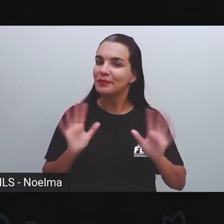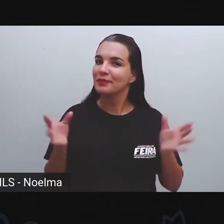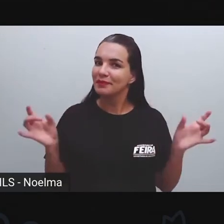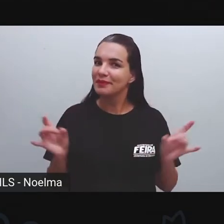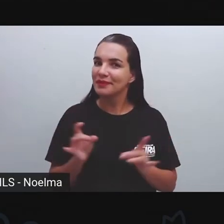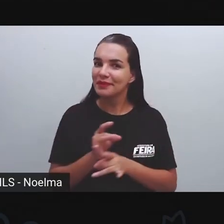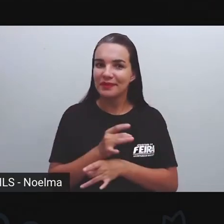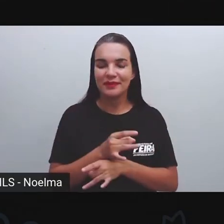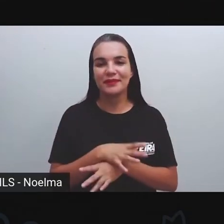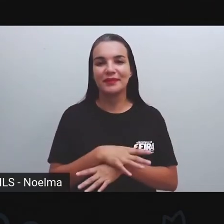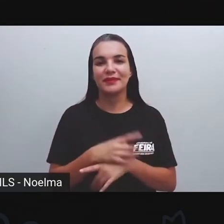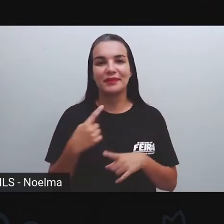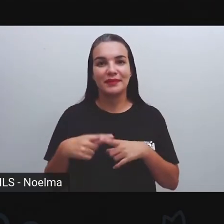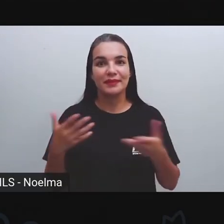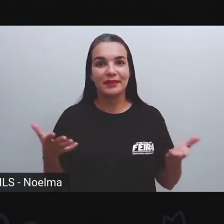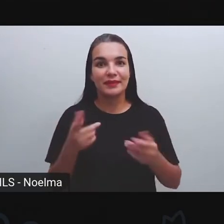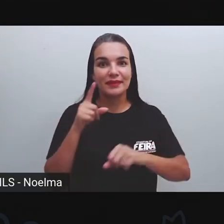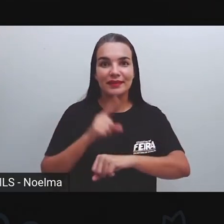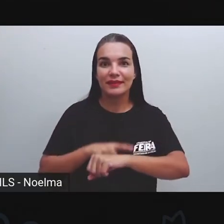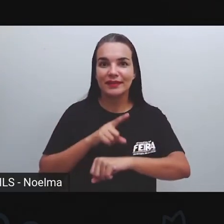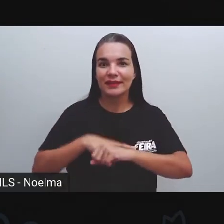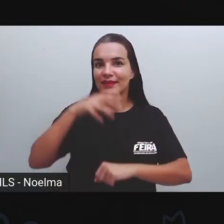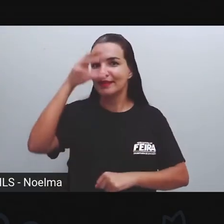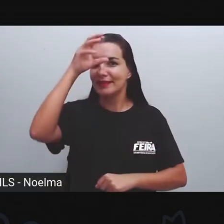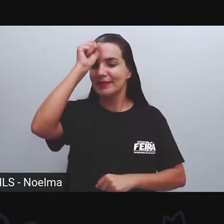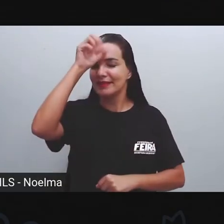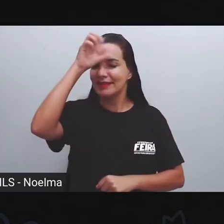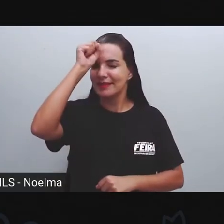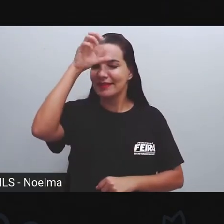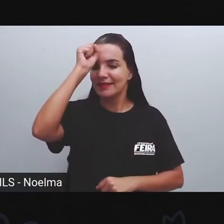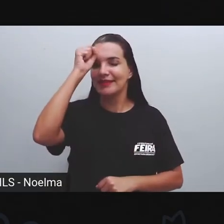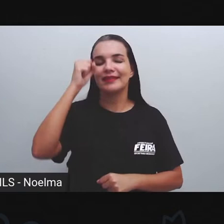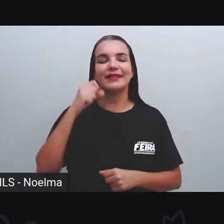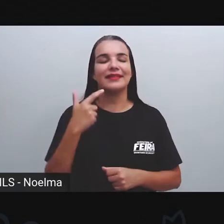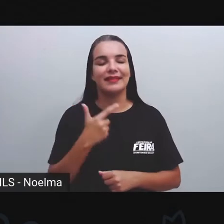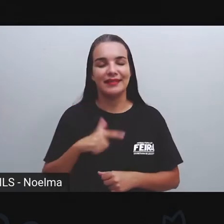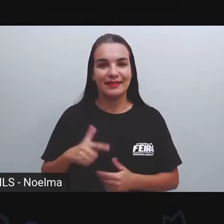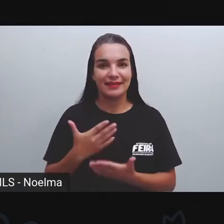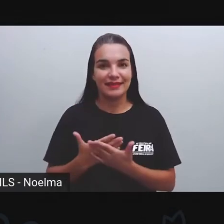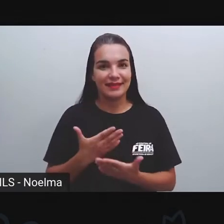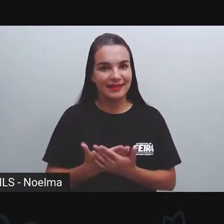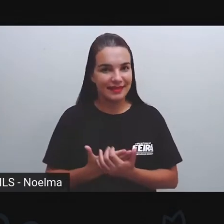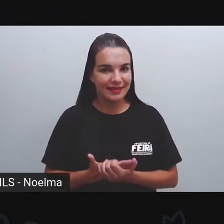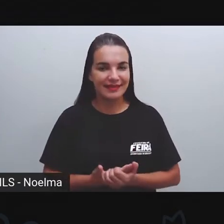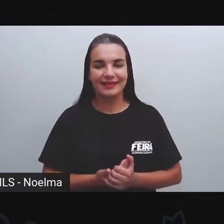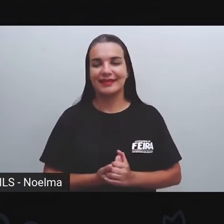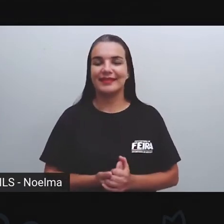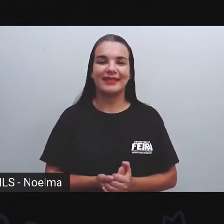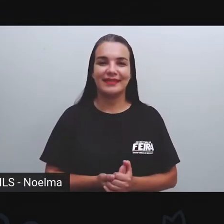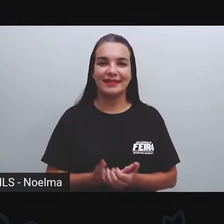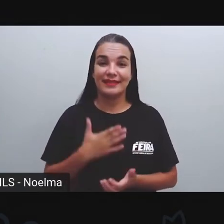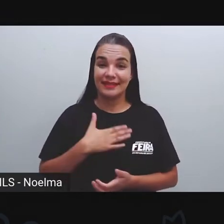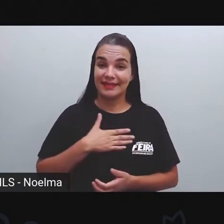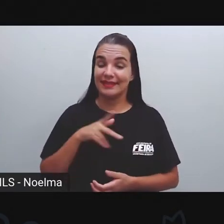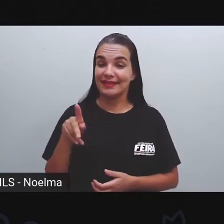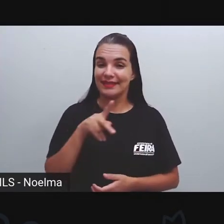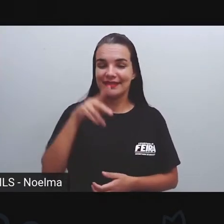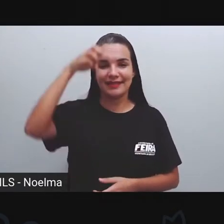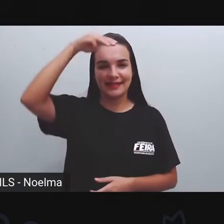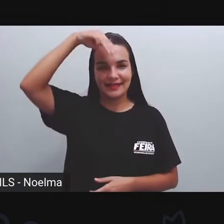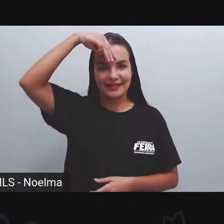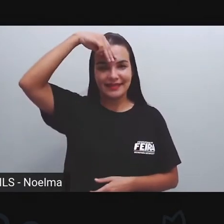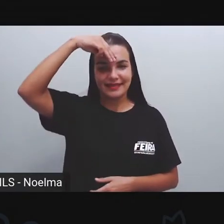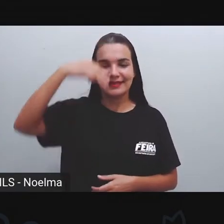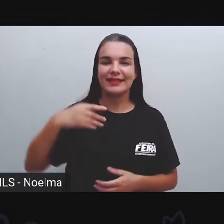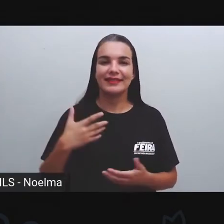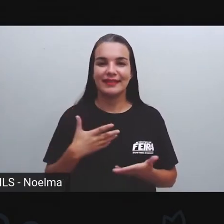tenham feito tudo isso, porque nós estamos aqui reunidos para mais uma aula, para mais um momento de muito aprendizado. Eu sou a professora